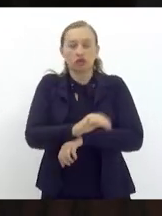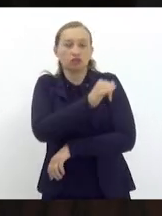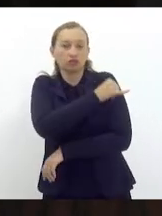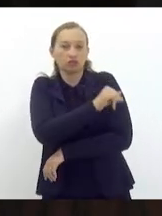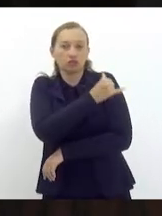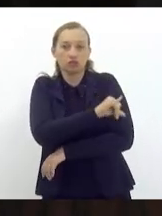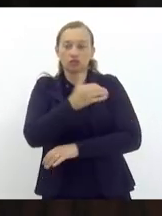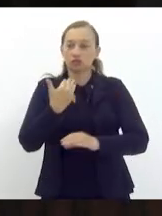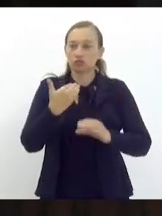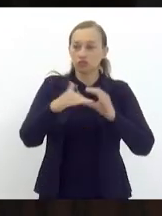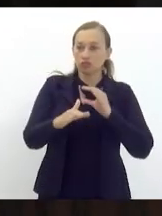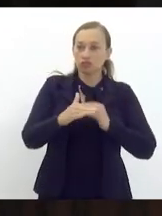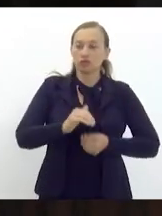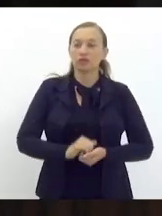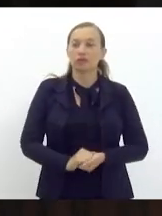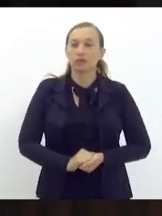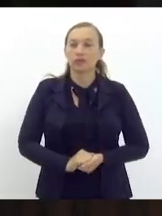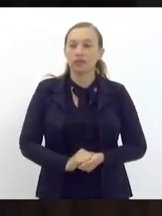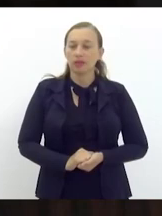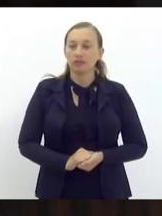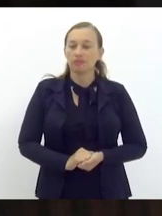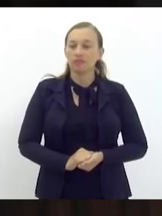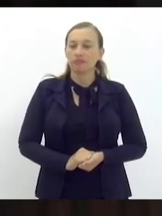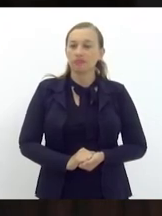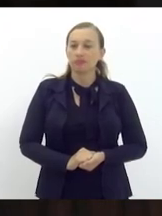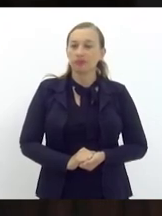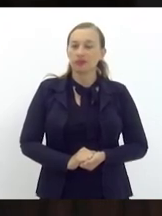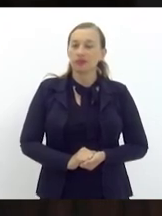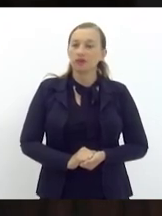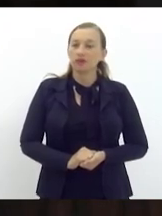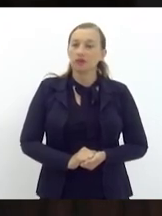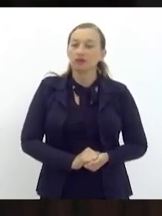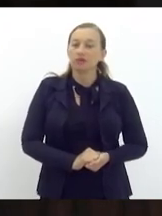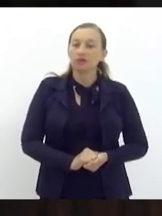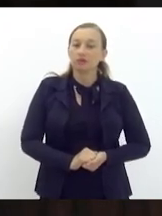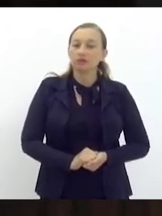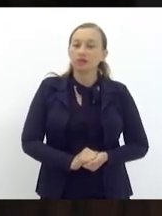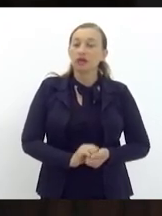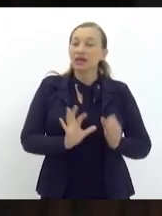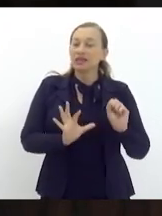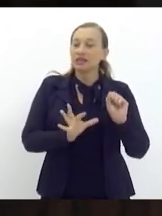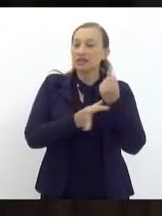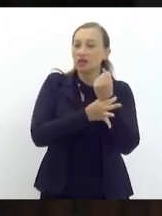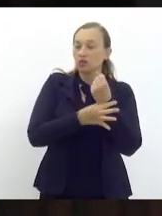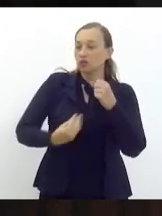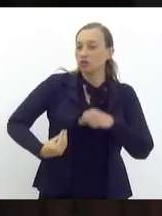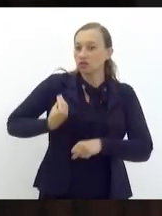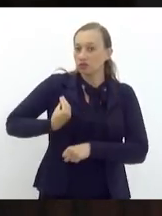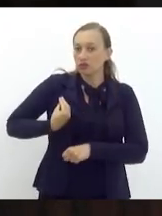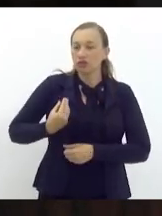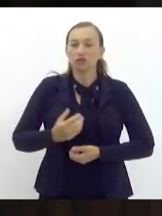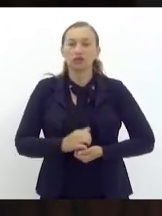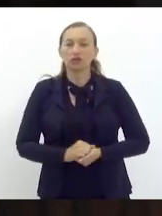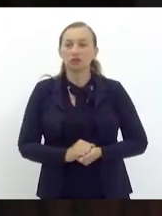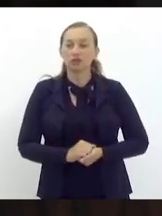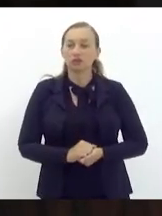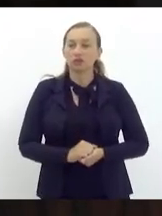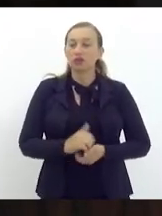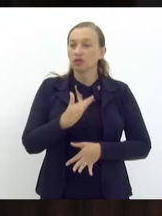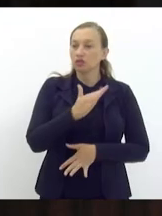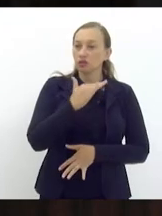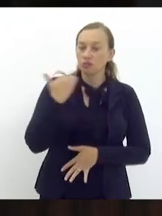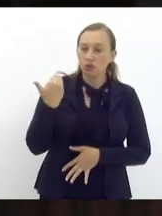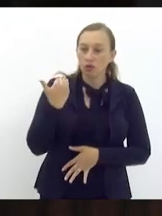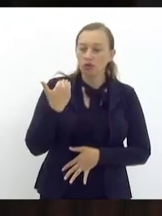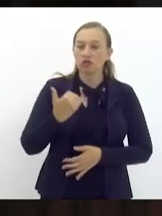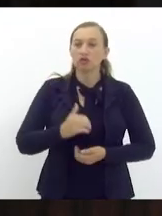envio de mensagens expondo sob a efetivação de seguro de vida na hipótese de óbito no